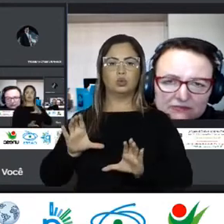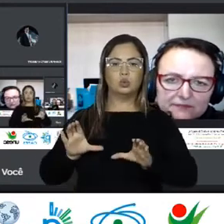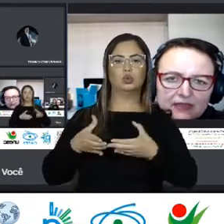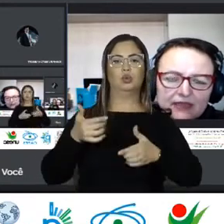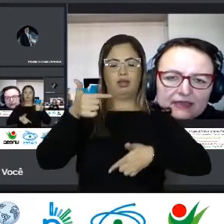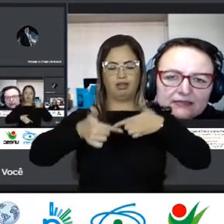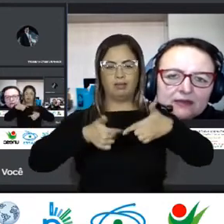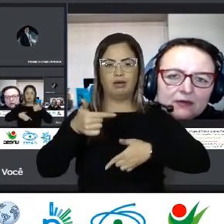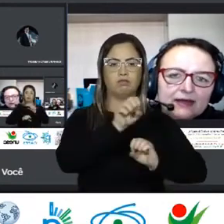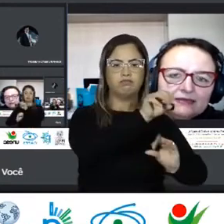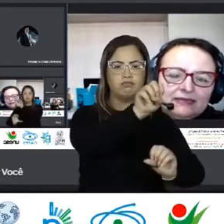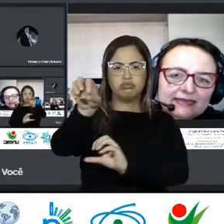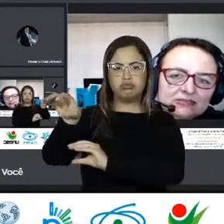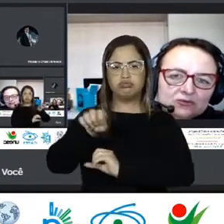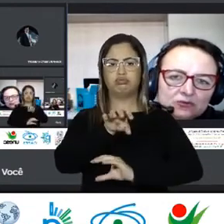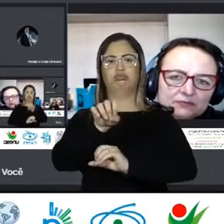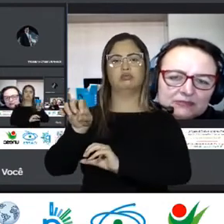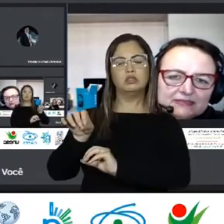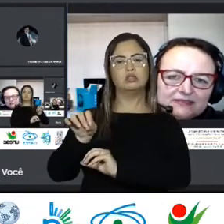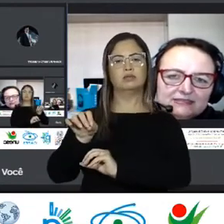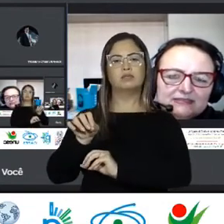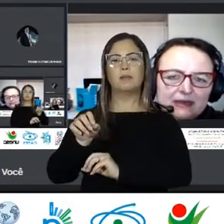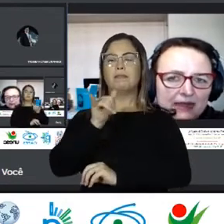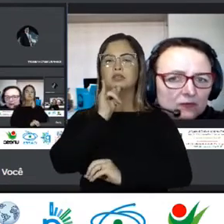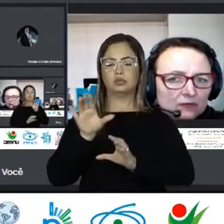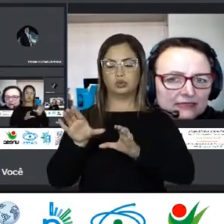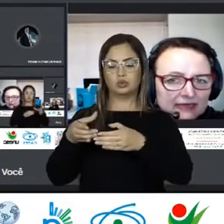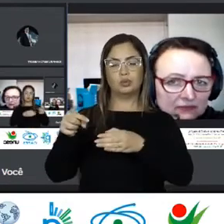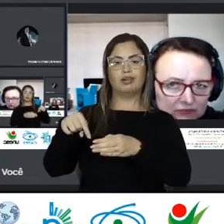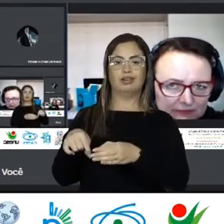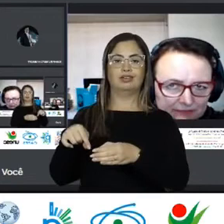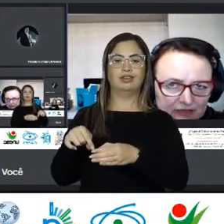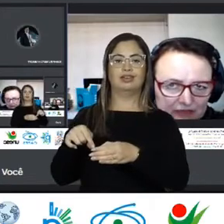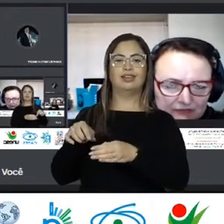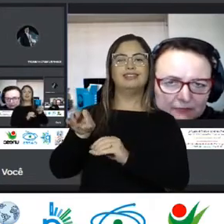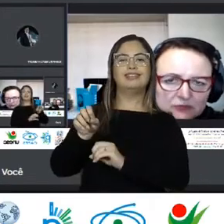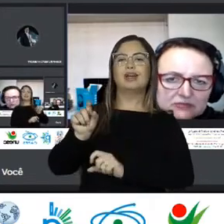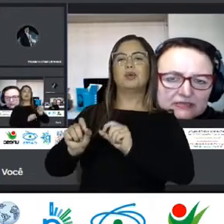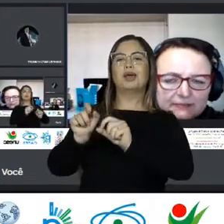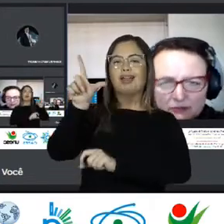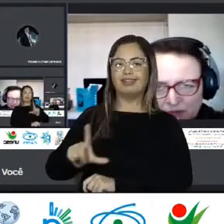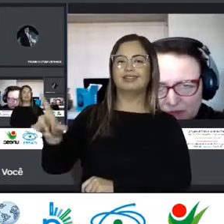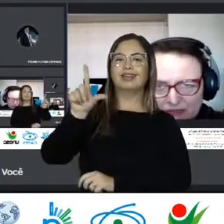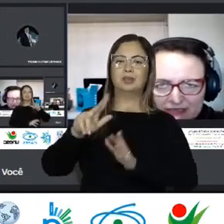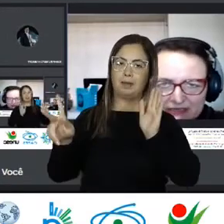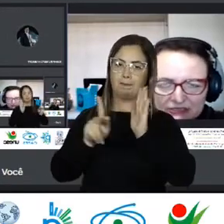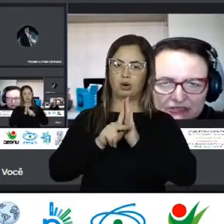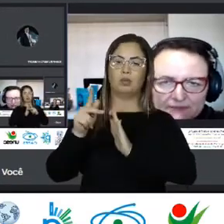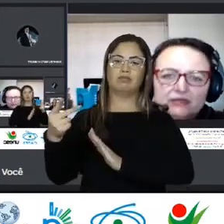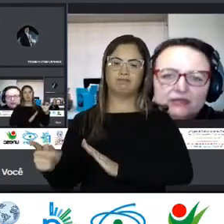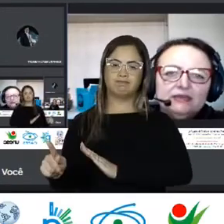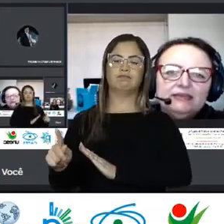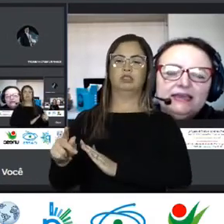trabalha Com isso Então E nesses grupos Muitas vezes Se trabalha Alguma literatura Que foi produzida Pelo próprio